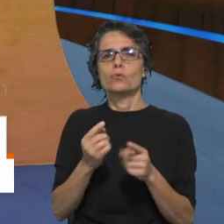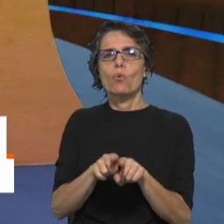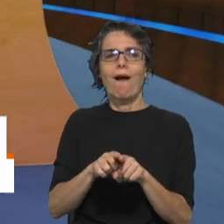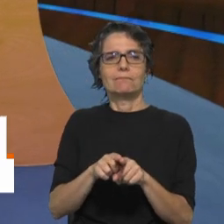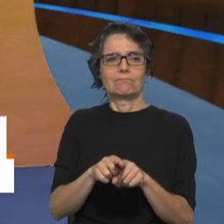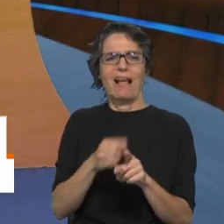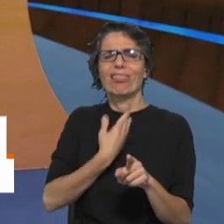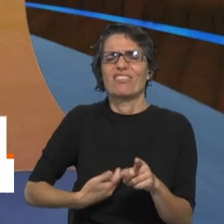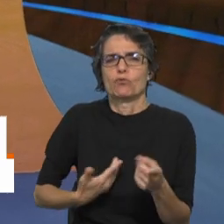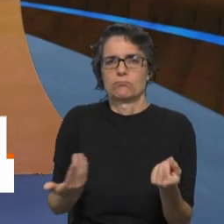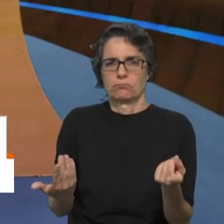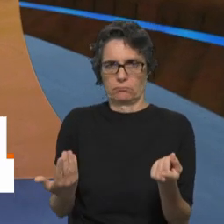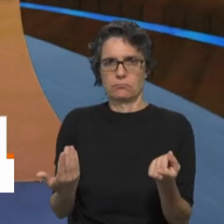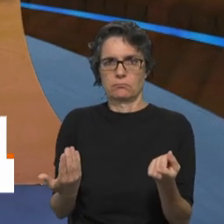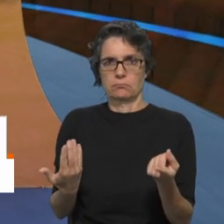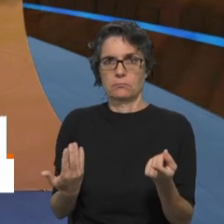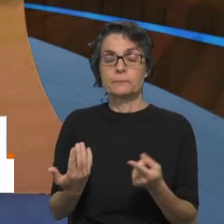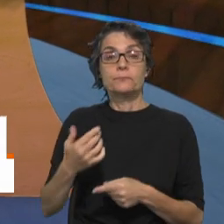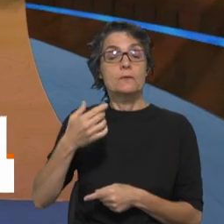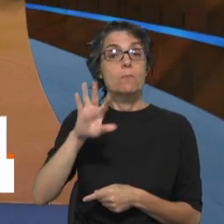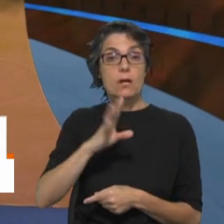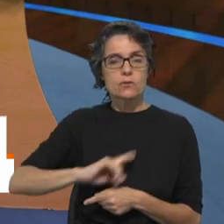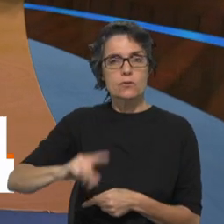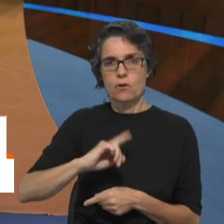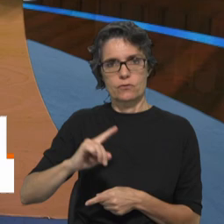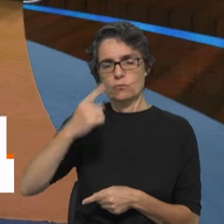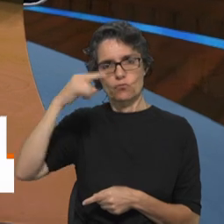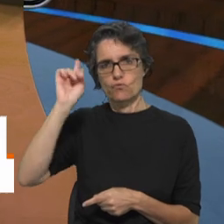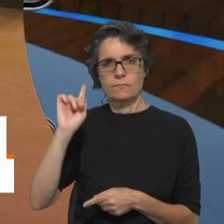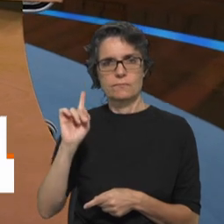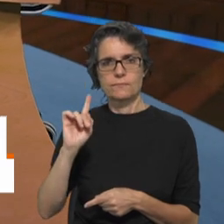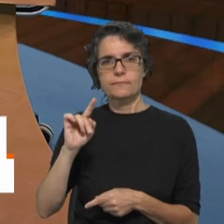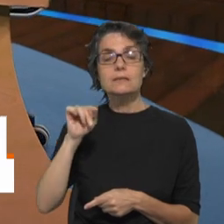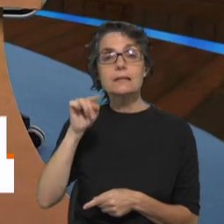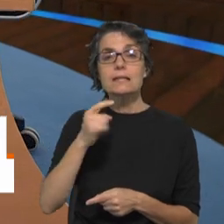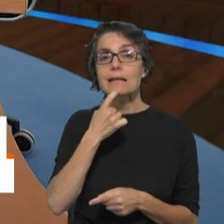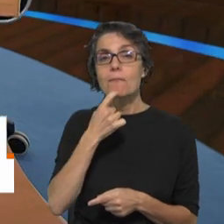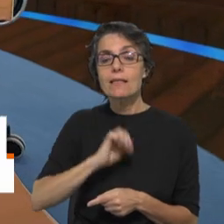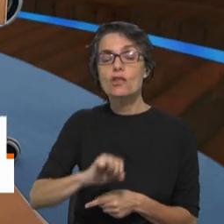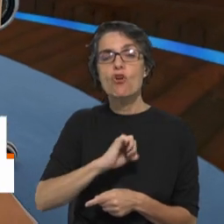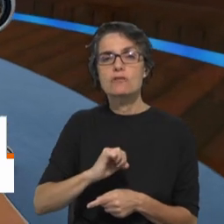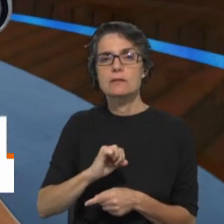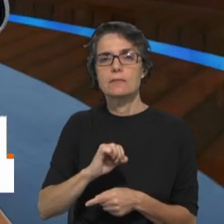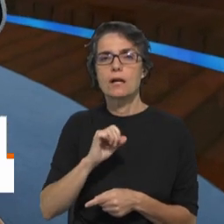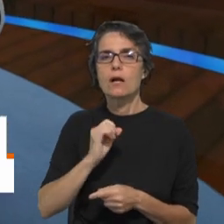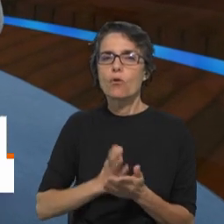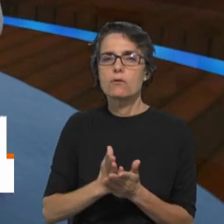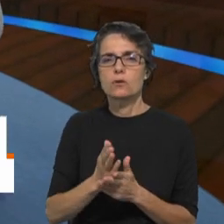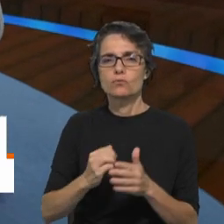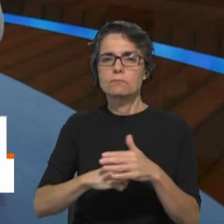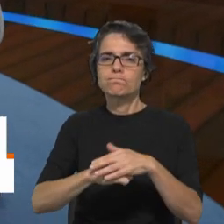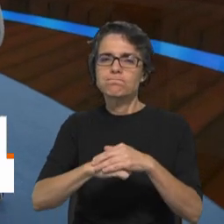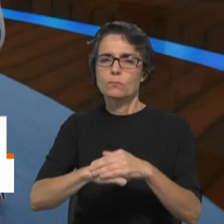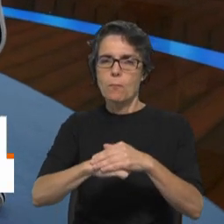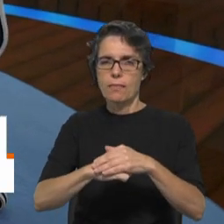E, portanto, uma pedra que é fundamento, a partir da qual se constrói, naturalmente é geradora de tensões.